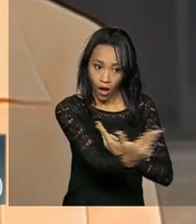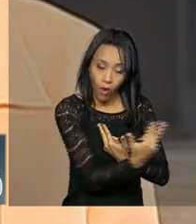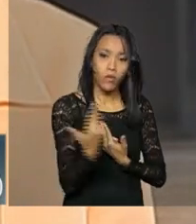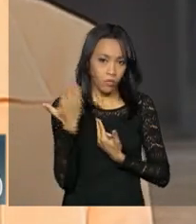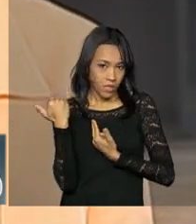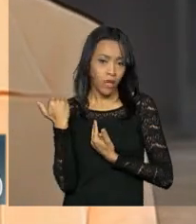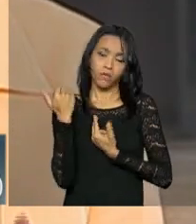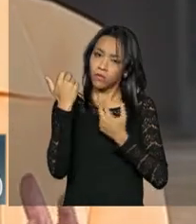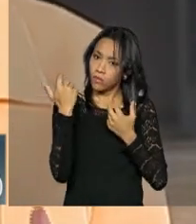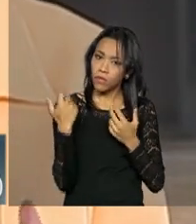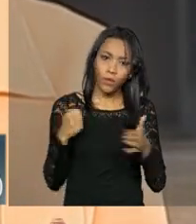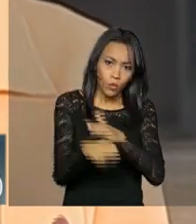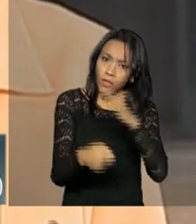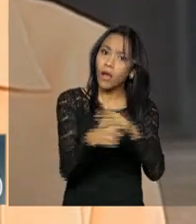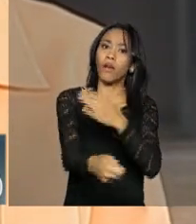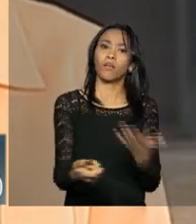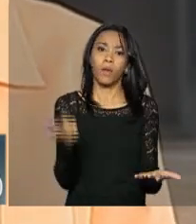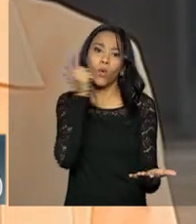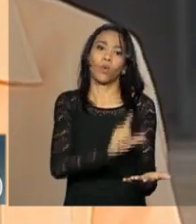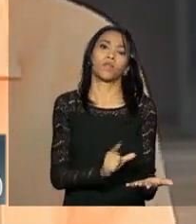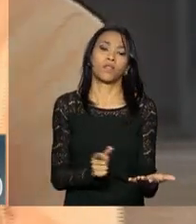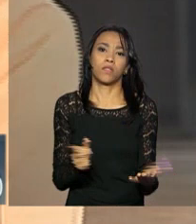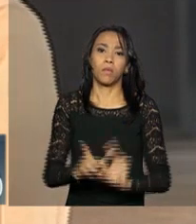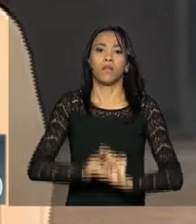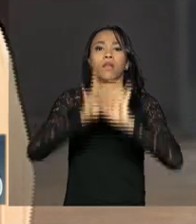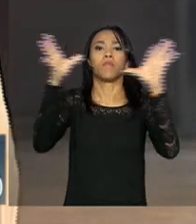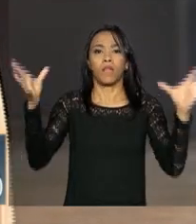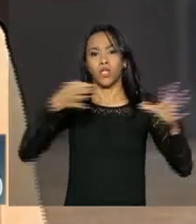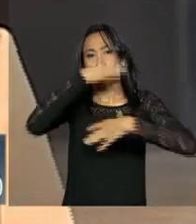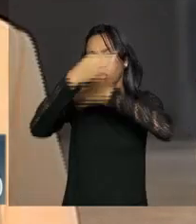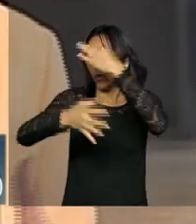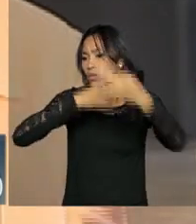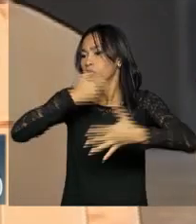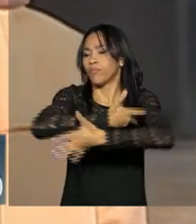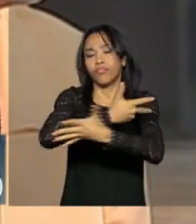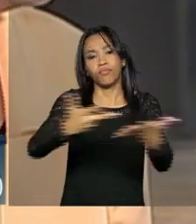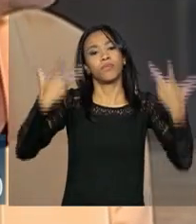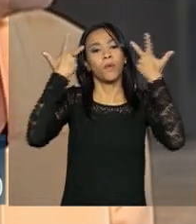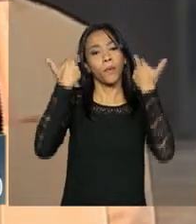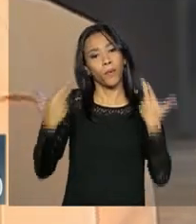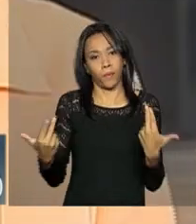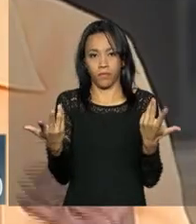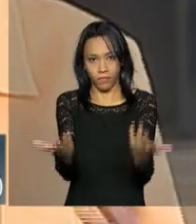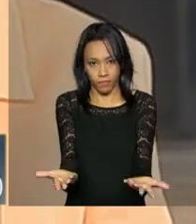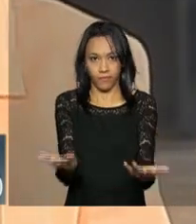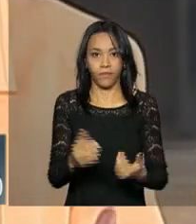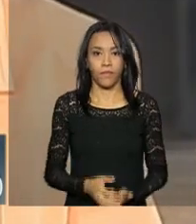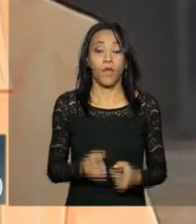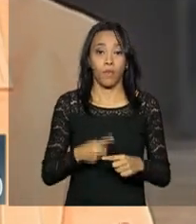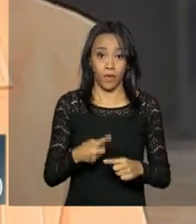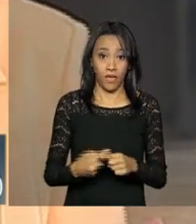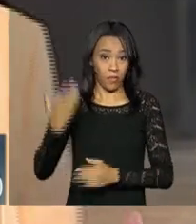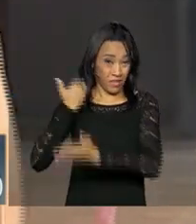que esse país fosse um país onde a gente pudesse se manifestar de forma tranquila, porque